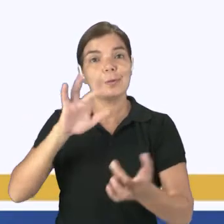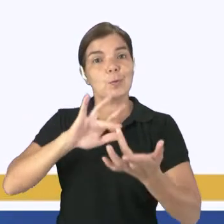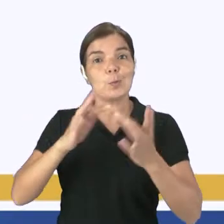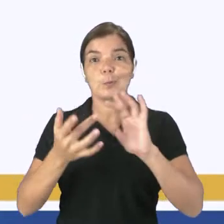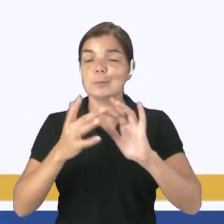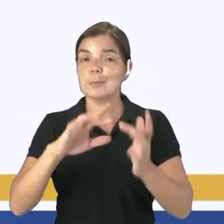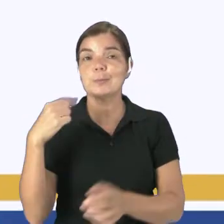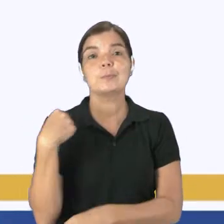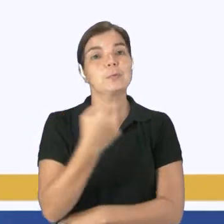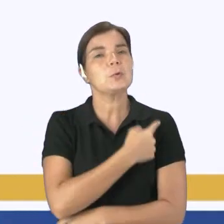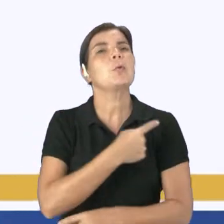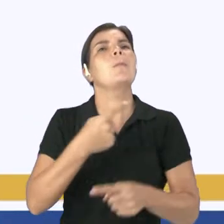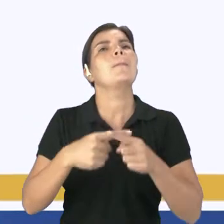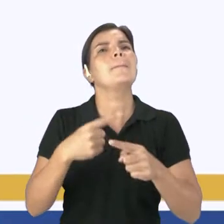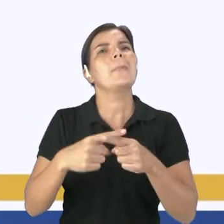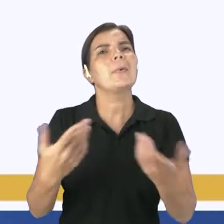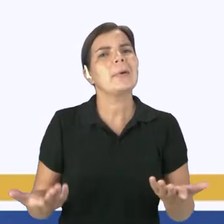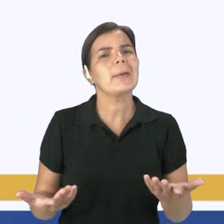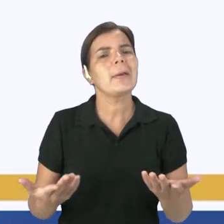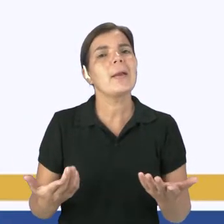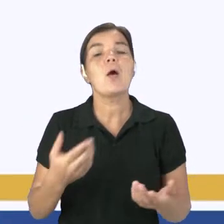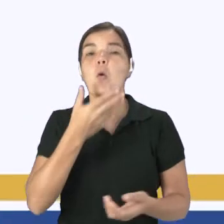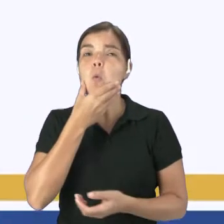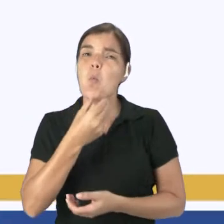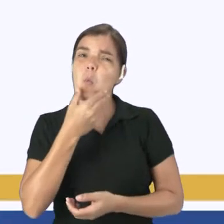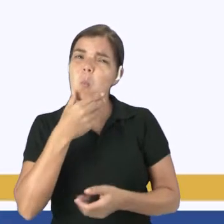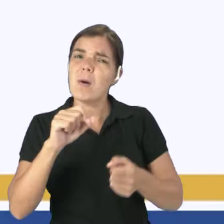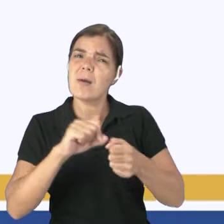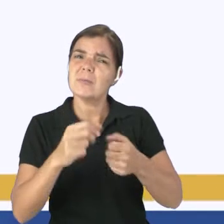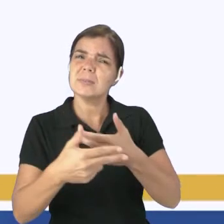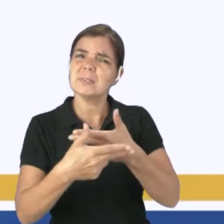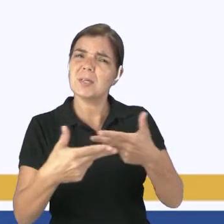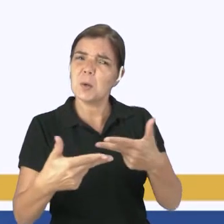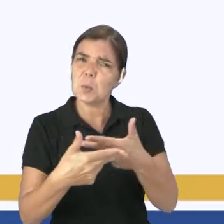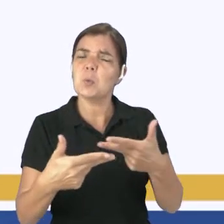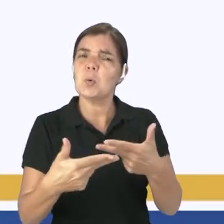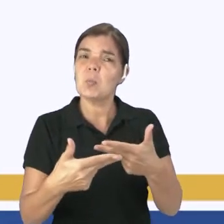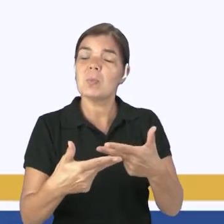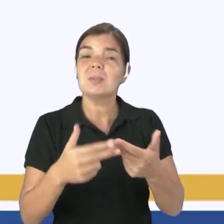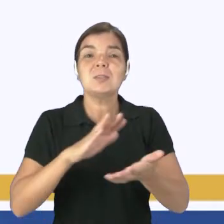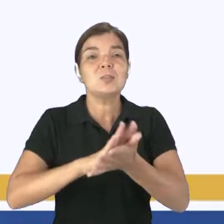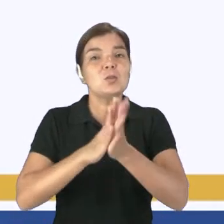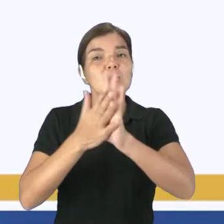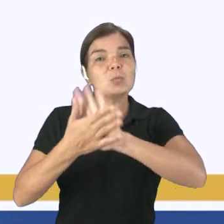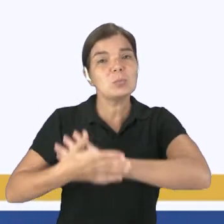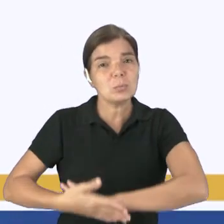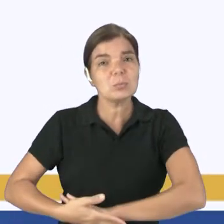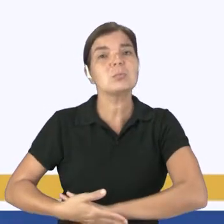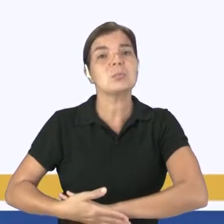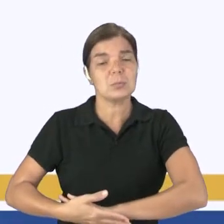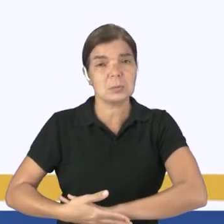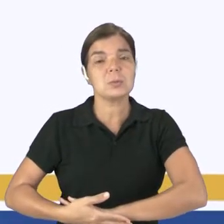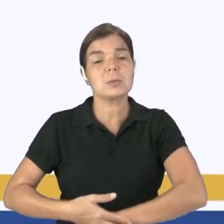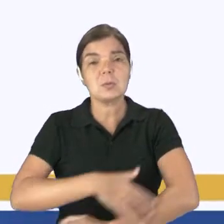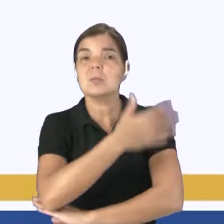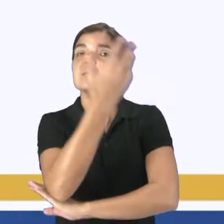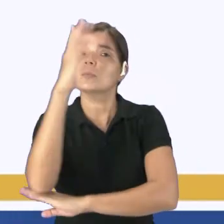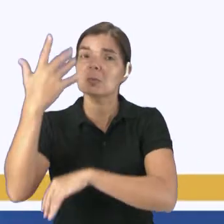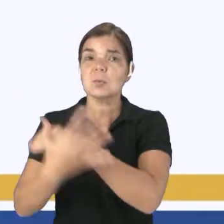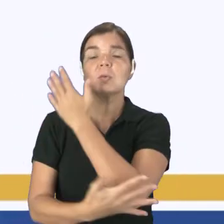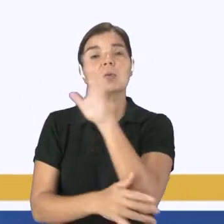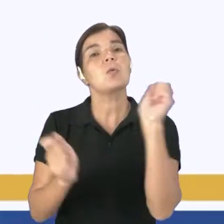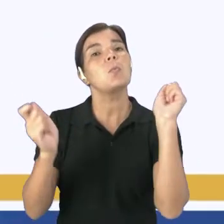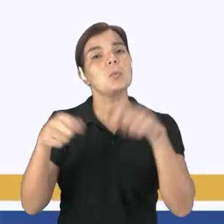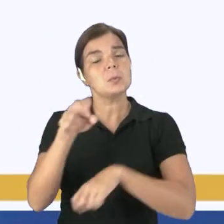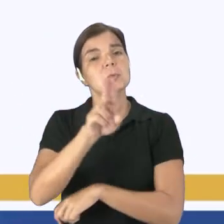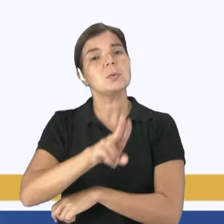Por quê? Porque acaba que o homem, quando ele vai fazendo algumas atividades, ele acaba destruindo recursos que poderiam ser úteis para